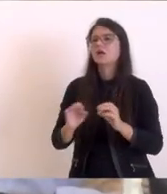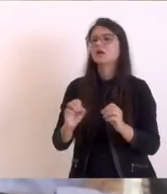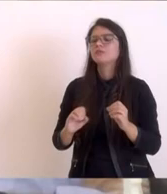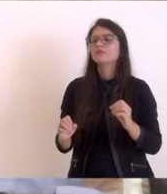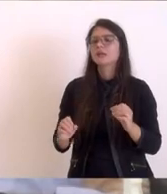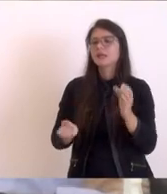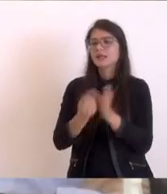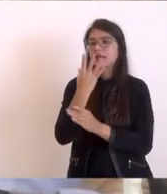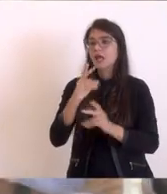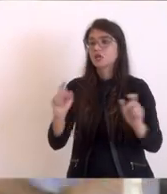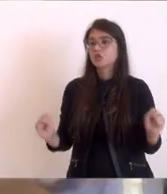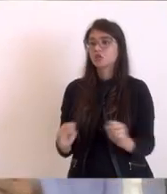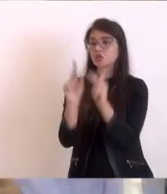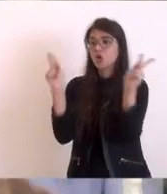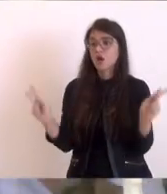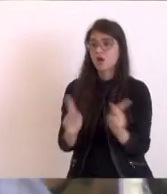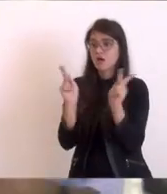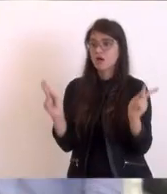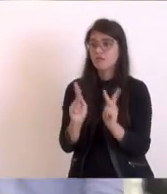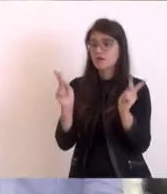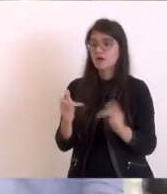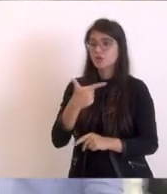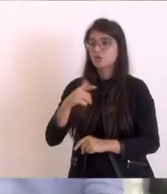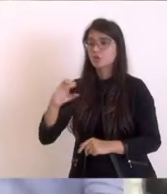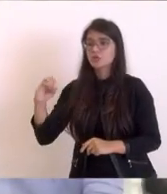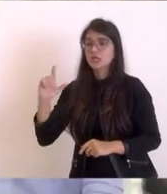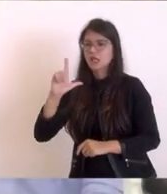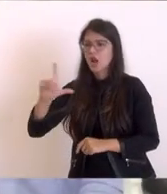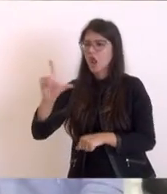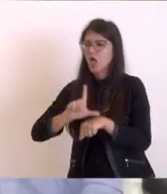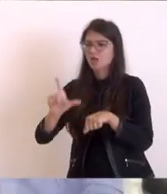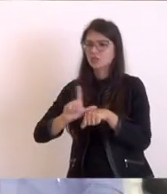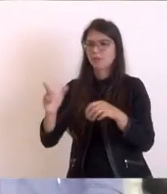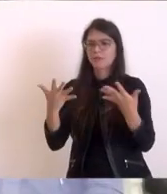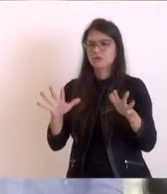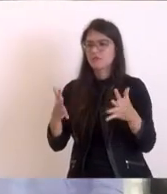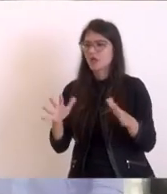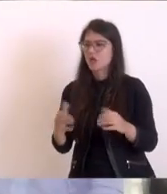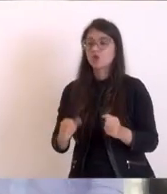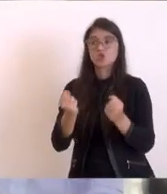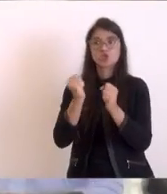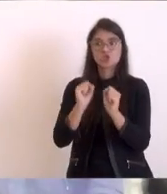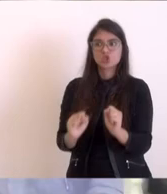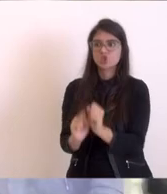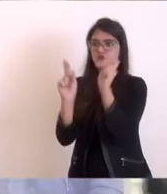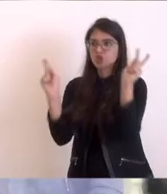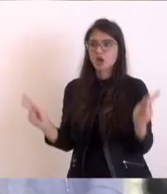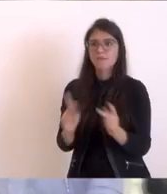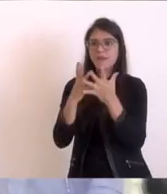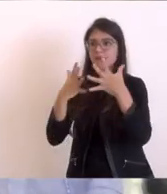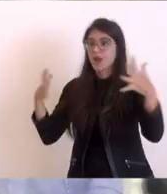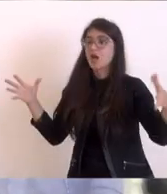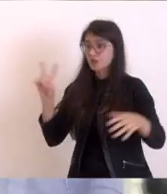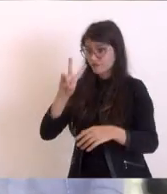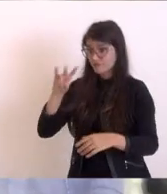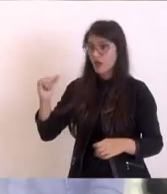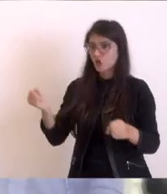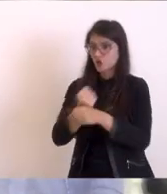200 lojas que foi iniciado ontem. a pedra fundamental, um mega shopping que ser construído em Rida Zostra. vamos inaugurar,